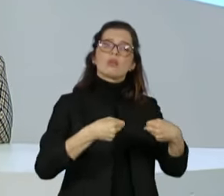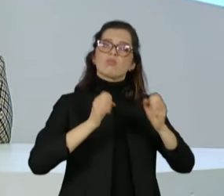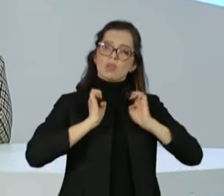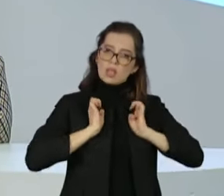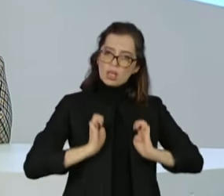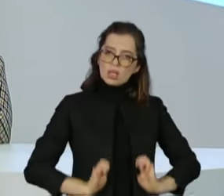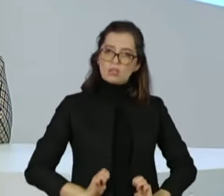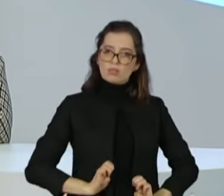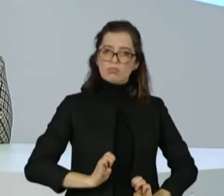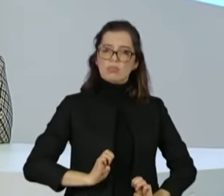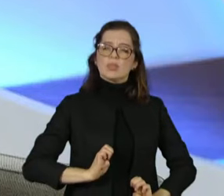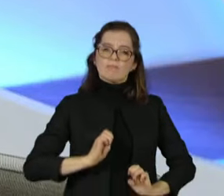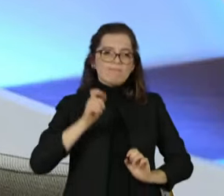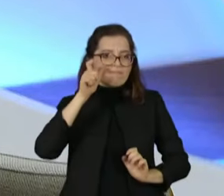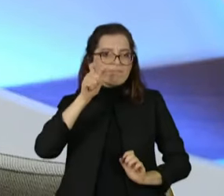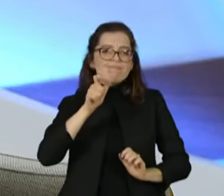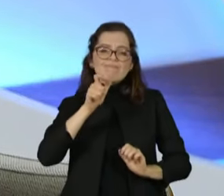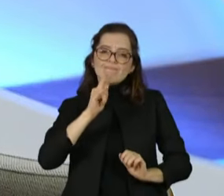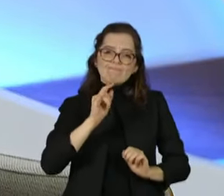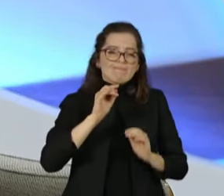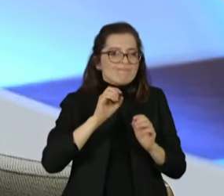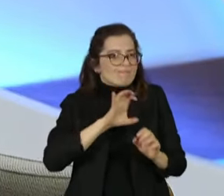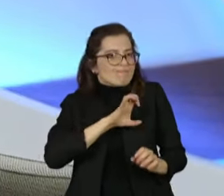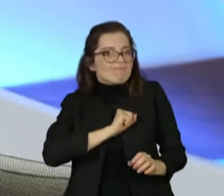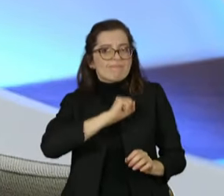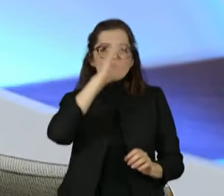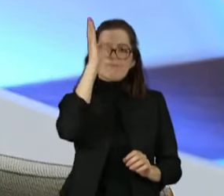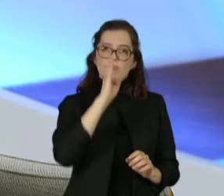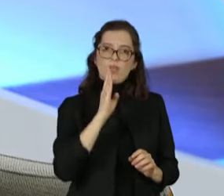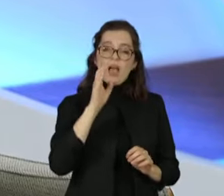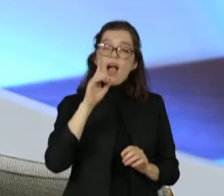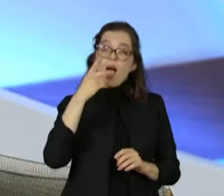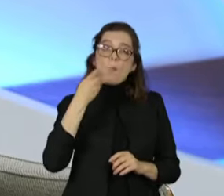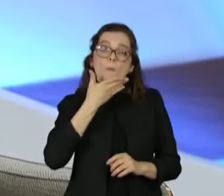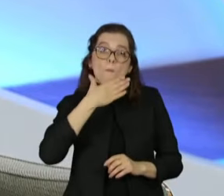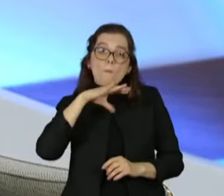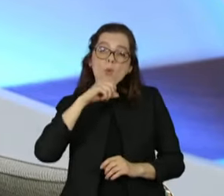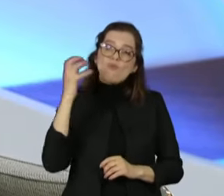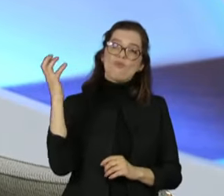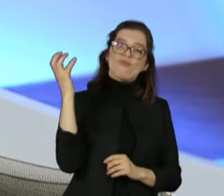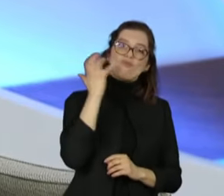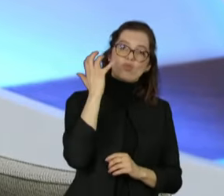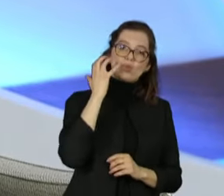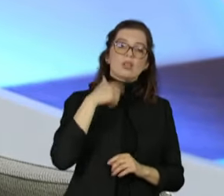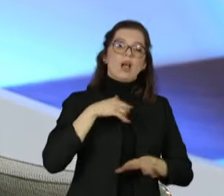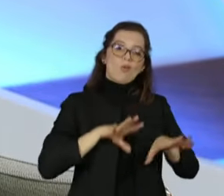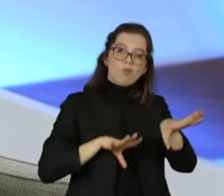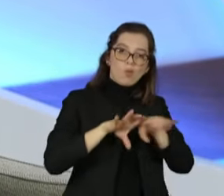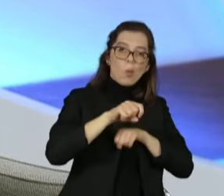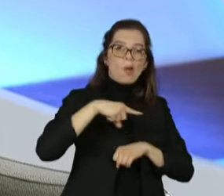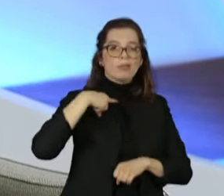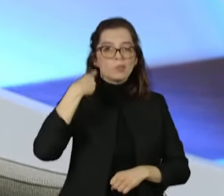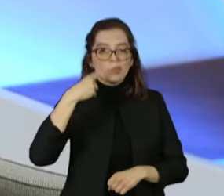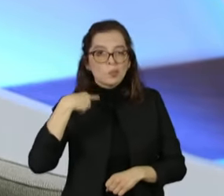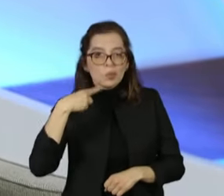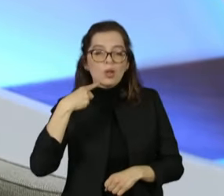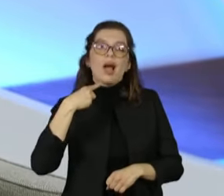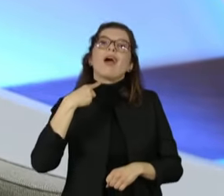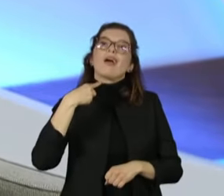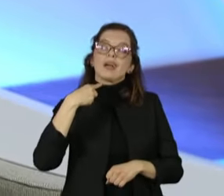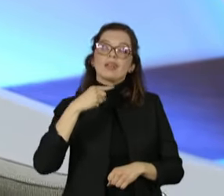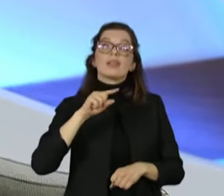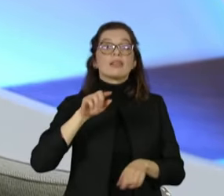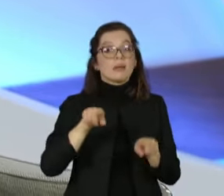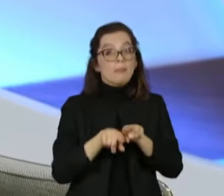Então, este é o meu berço. O meu berço é de alguém que fez direito, porque justamente tem fome de justiça e que é professora, minha verdadeira vocação.